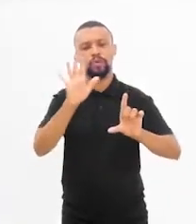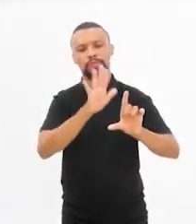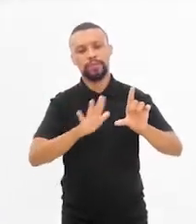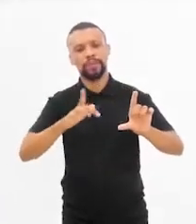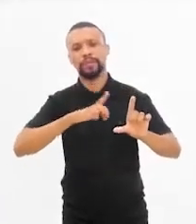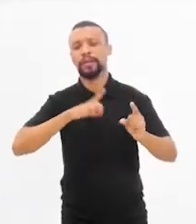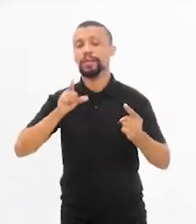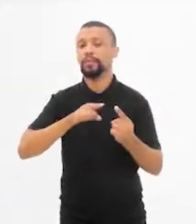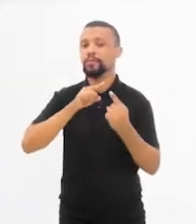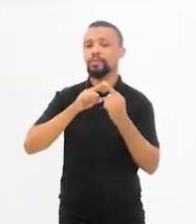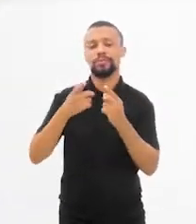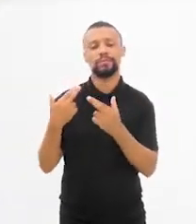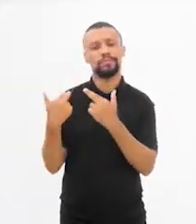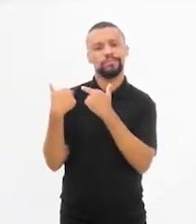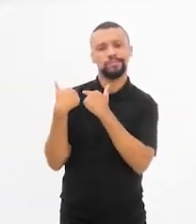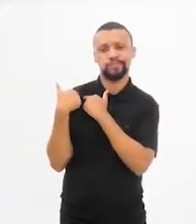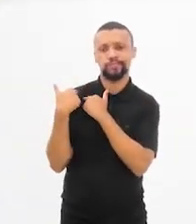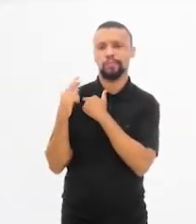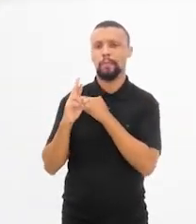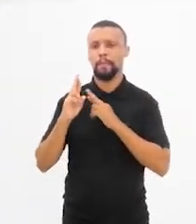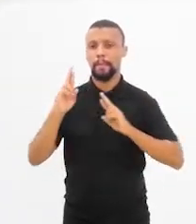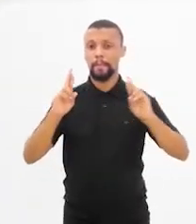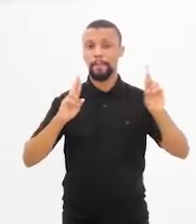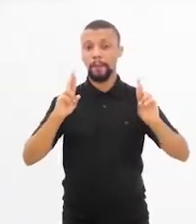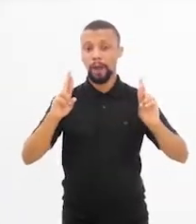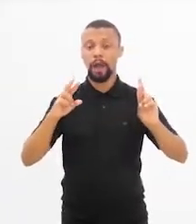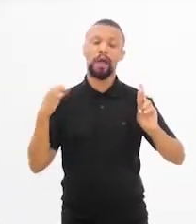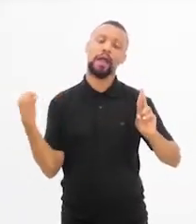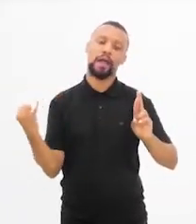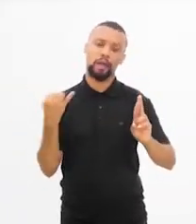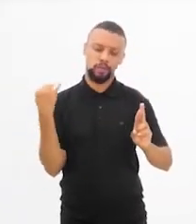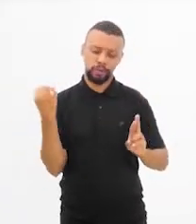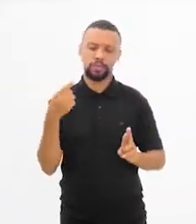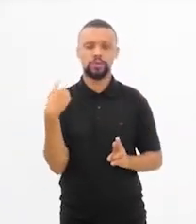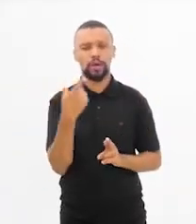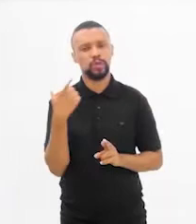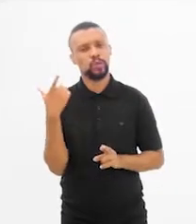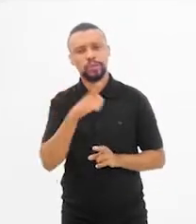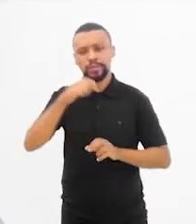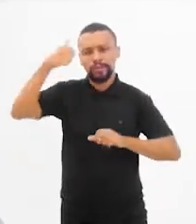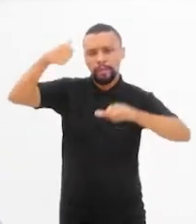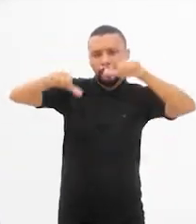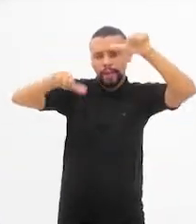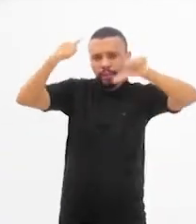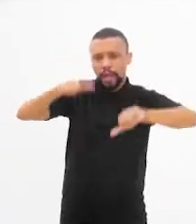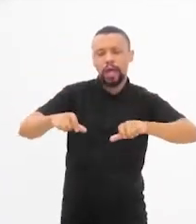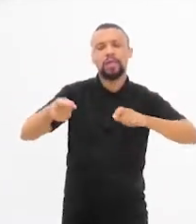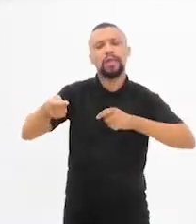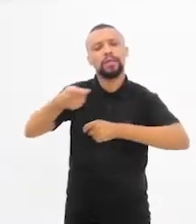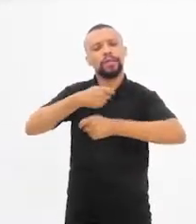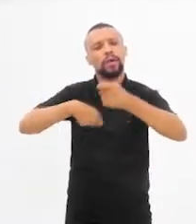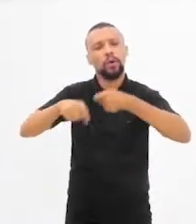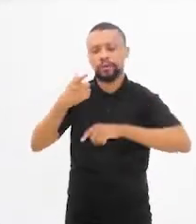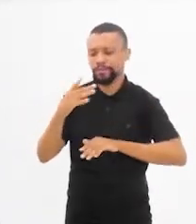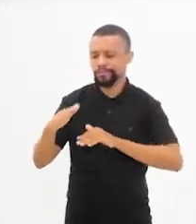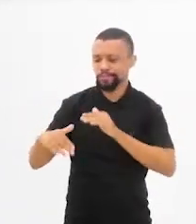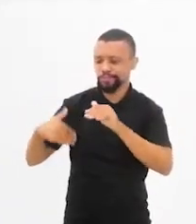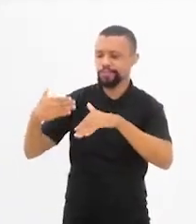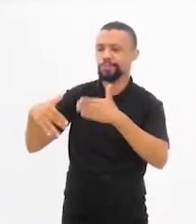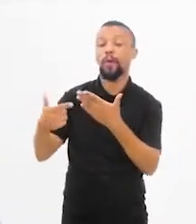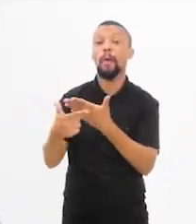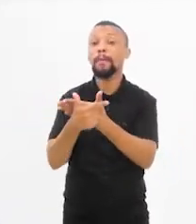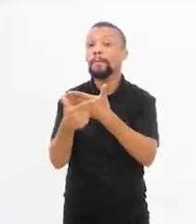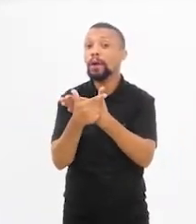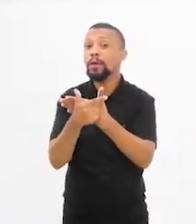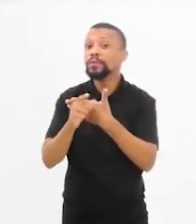objetivo, com essa responsabilidade, com essa missão, que é fundamental da gente conseguir fazer uma análise de que negócios que a gente vem desenvolvendo,